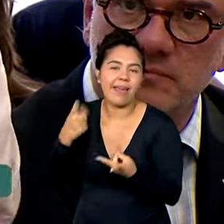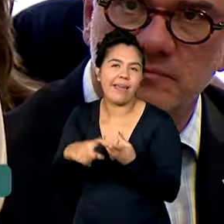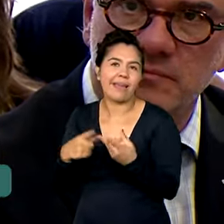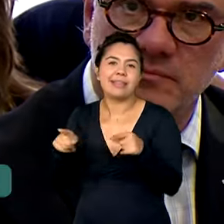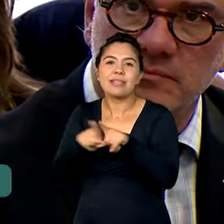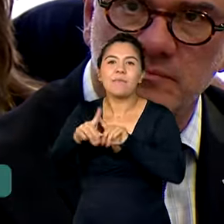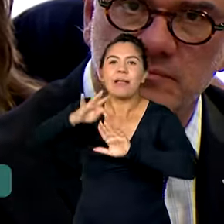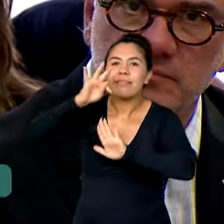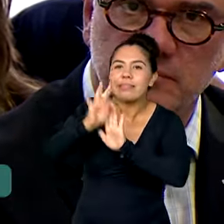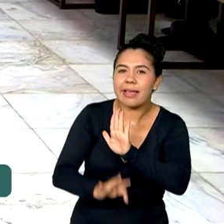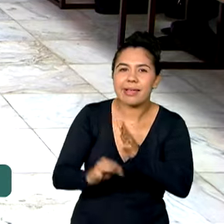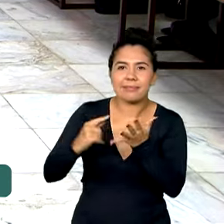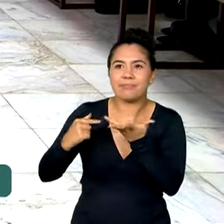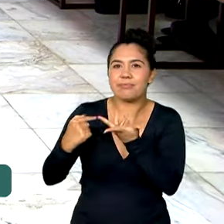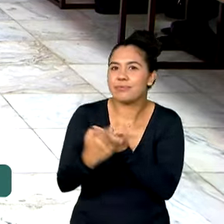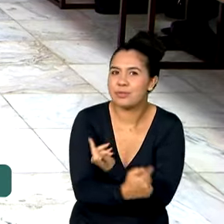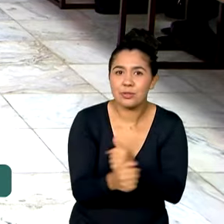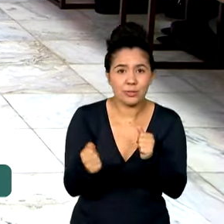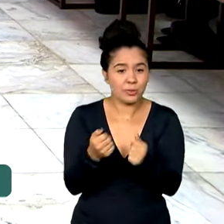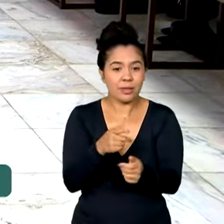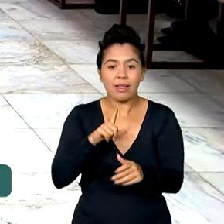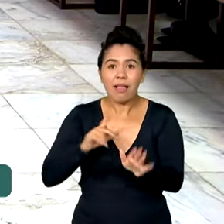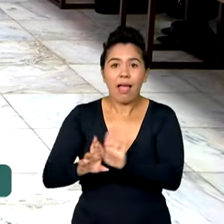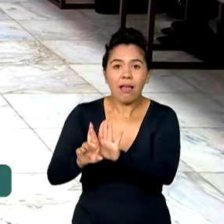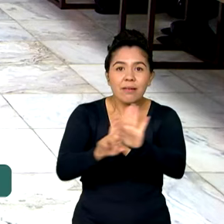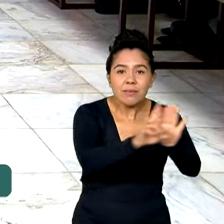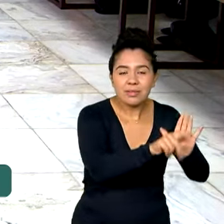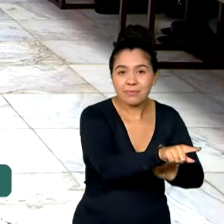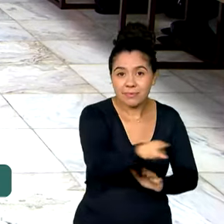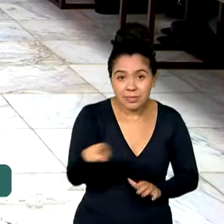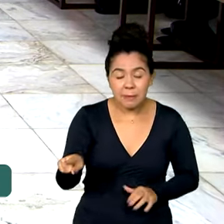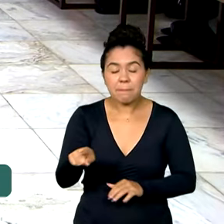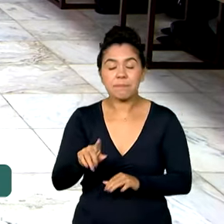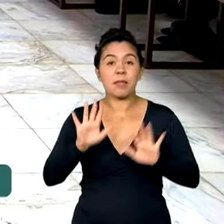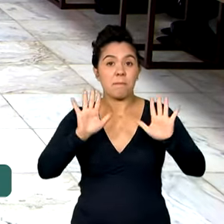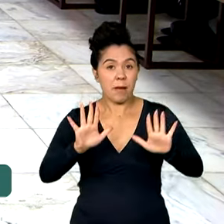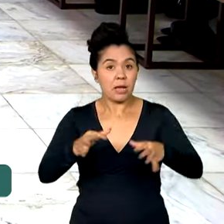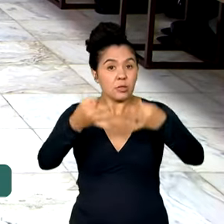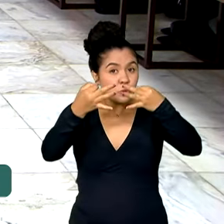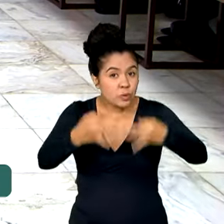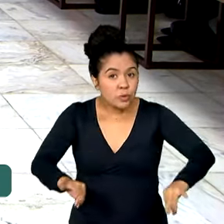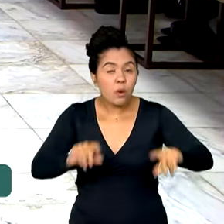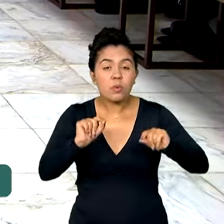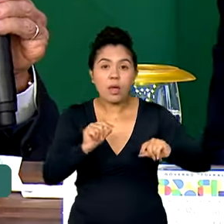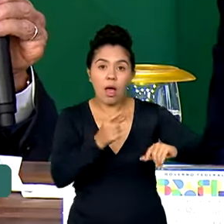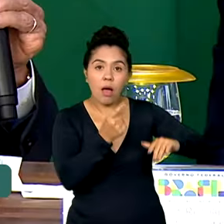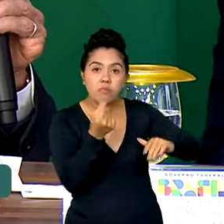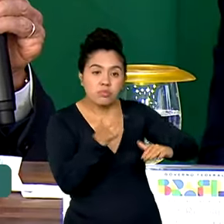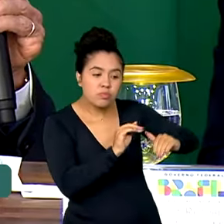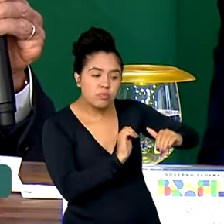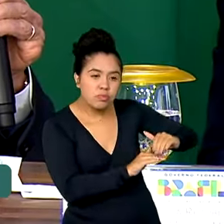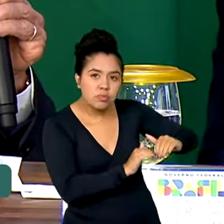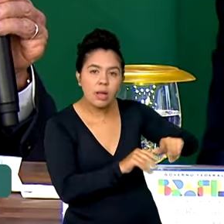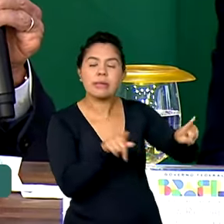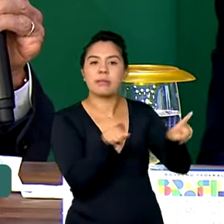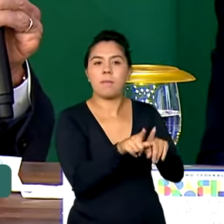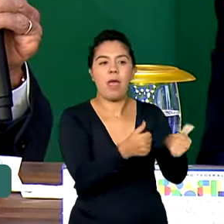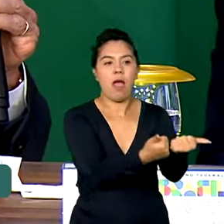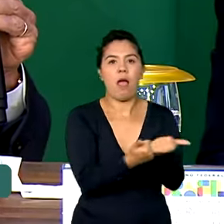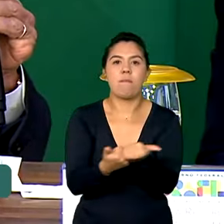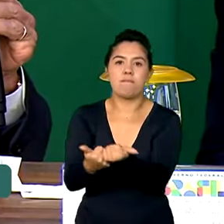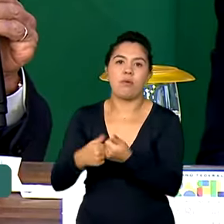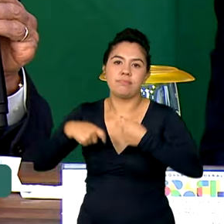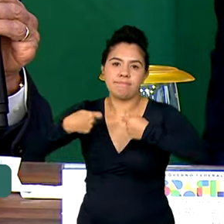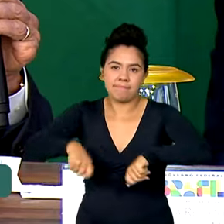todos vocês que estão aqui. O presidente Lula afirmou que é preciso garantir reserva financeira e apoio para que as pessoas